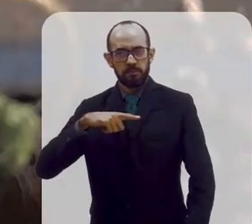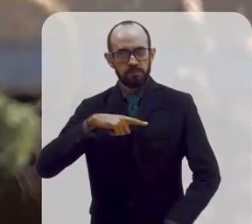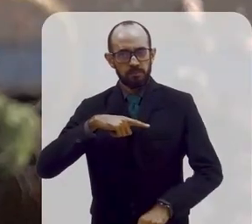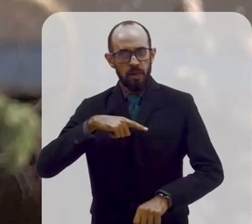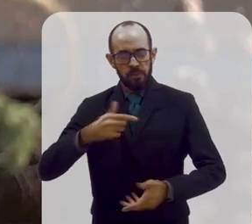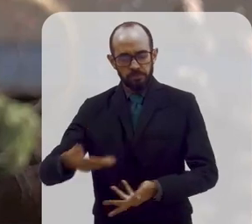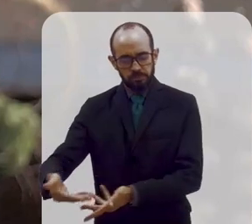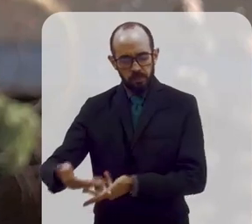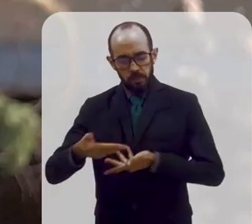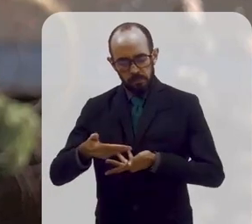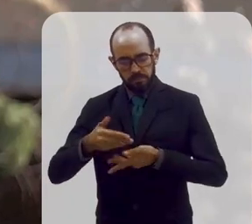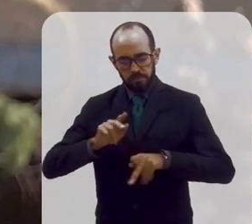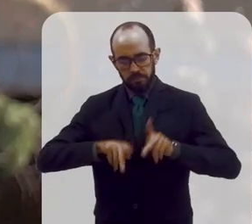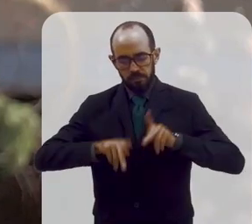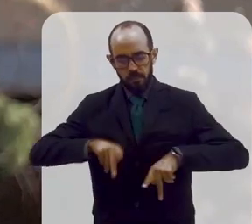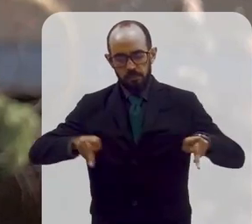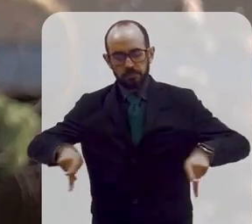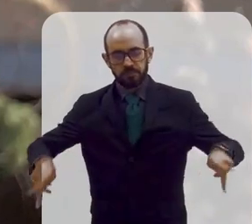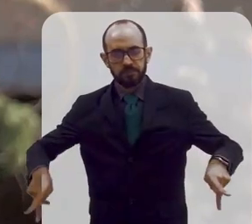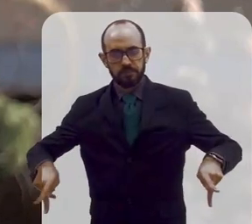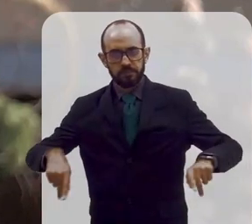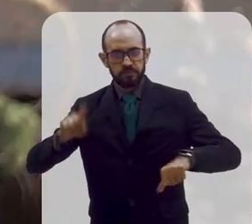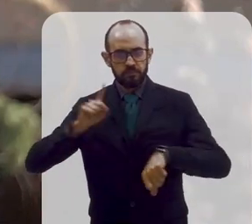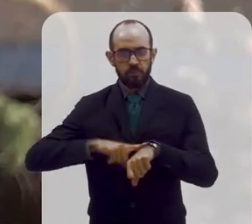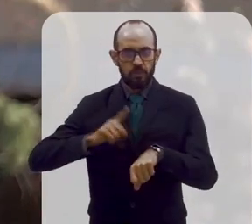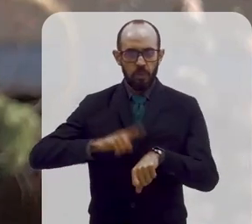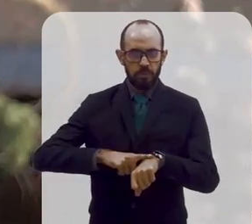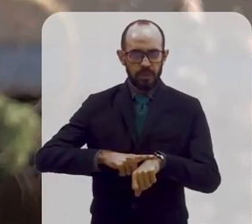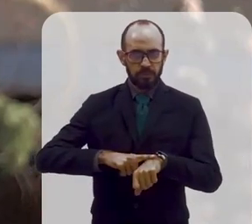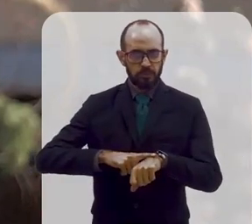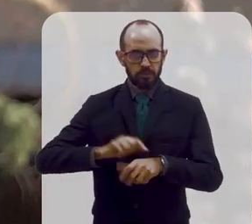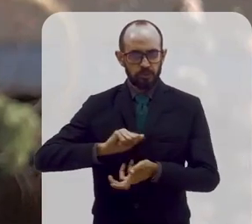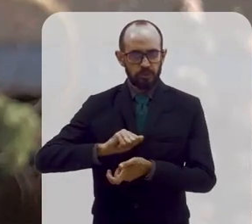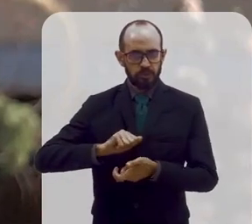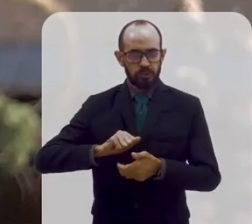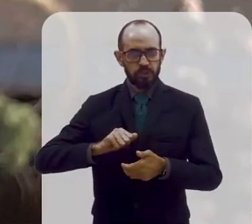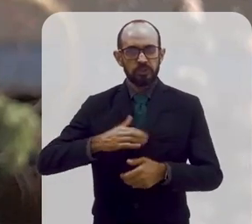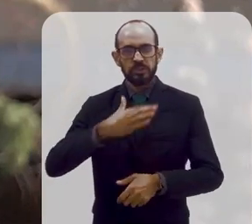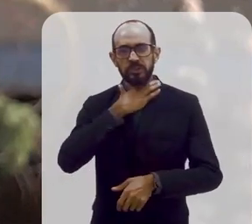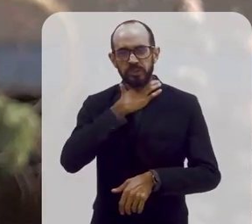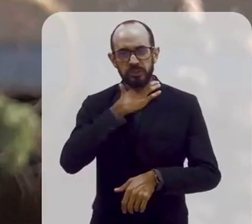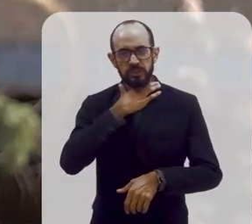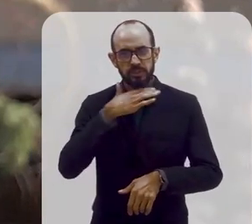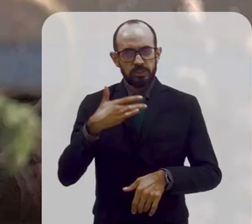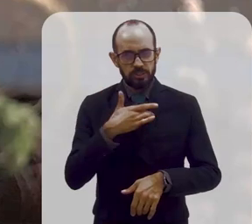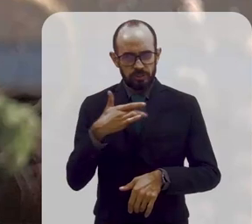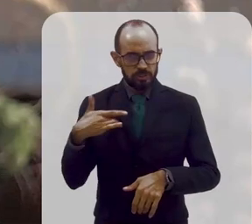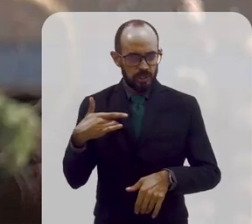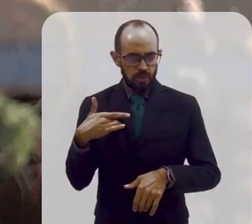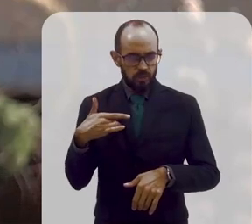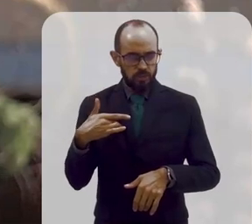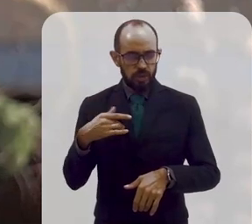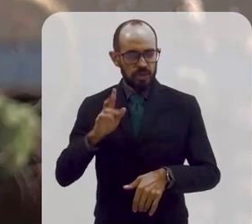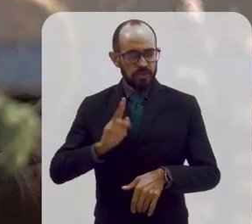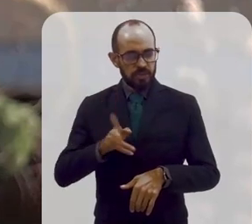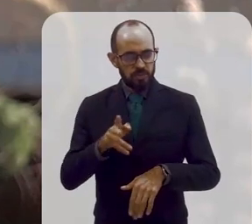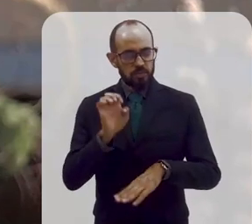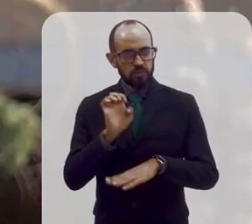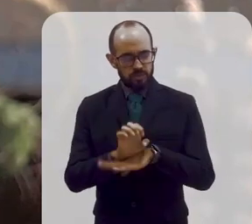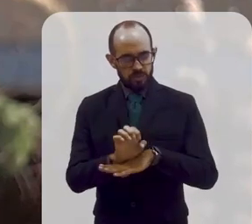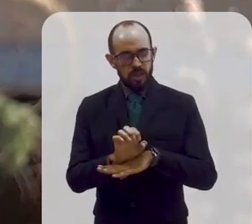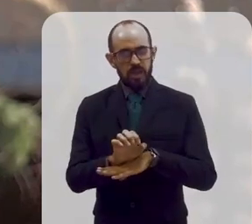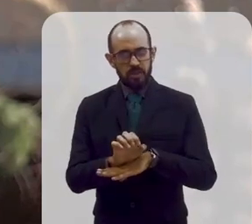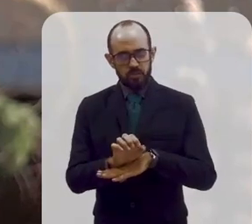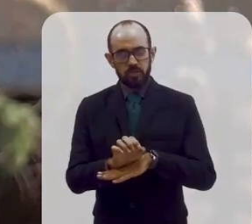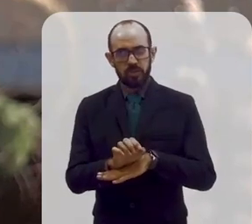para atender a população num momento de crise sanitária como esse. E, historicamente, é assim. É sempre o Estado que tem condição de